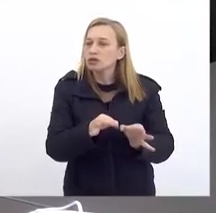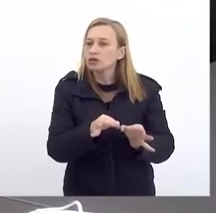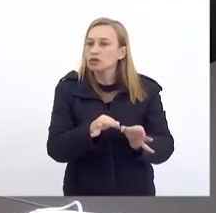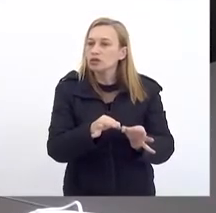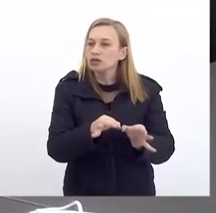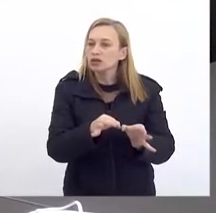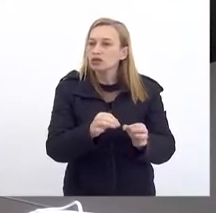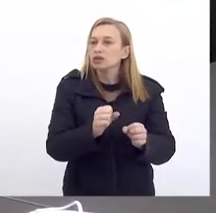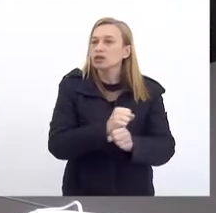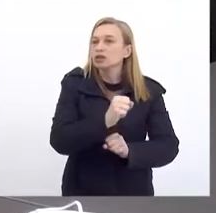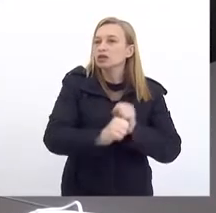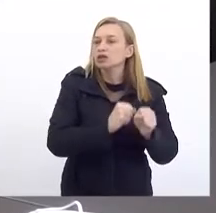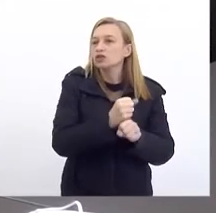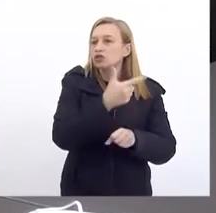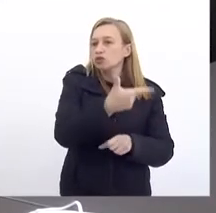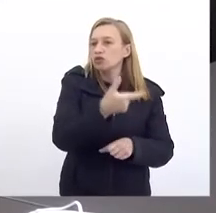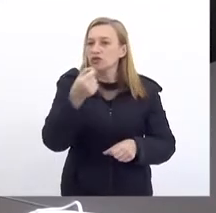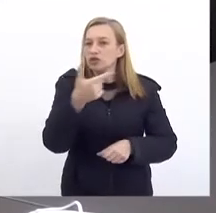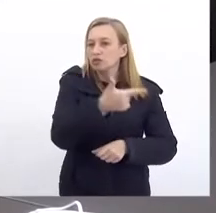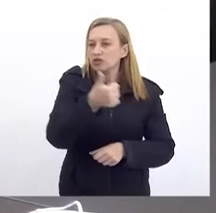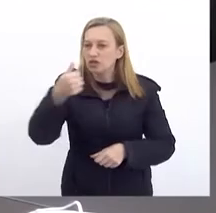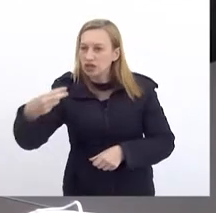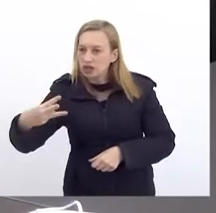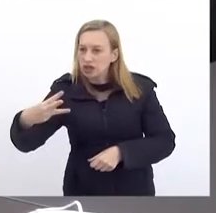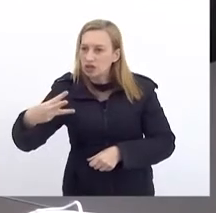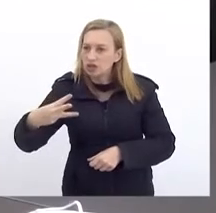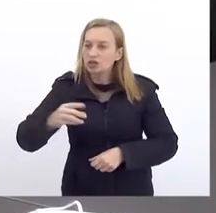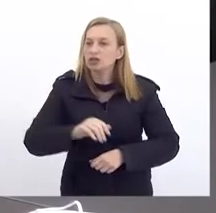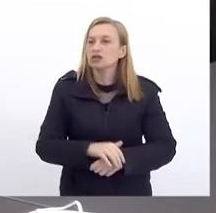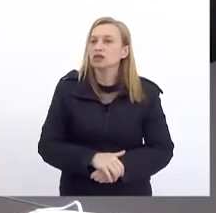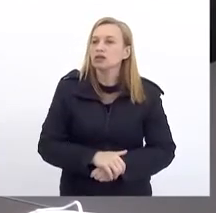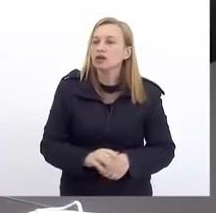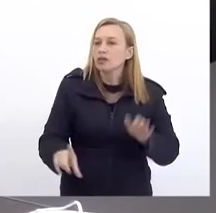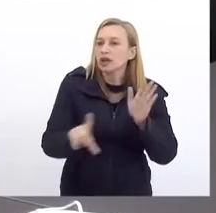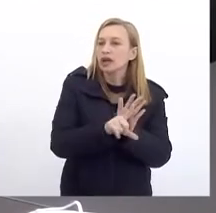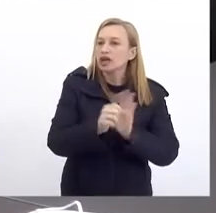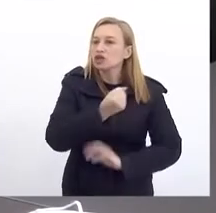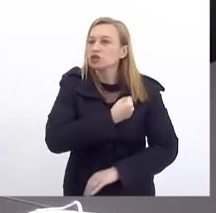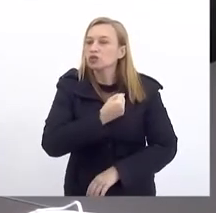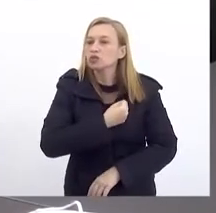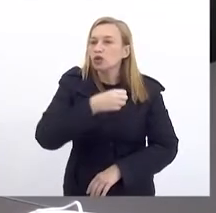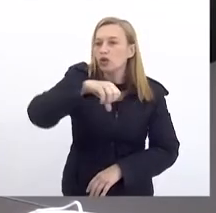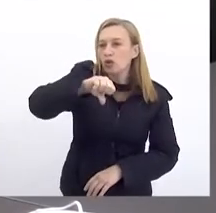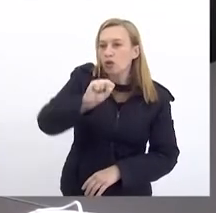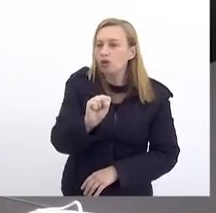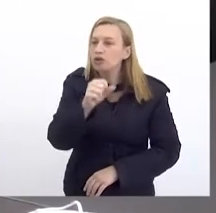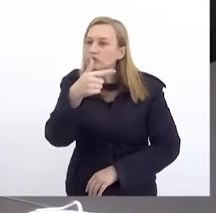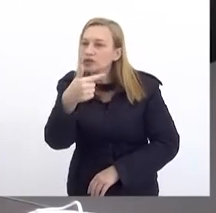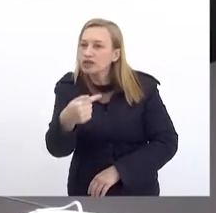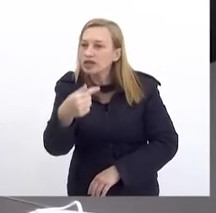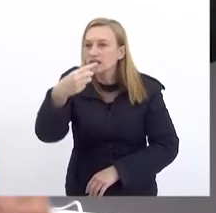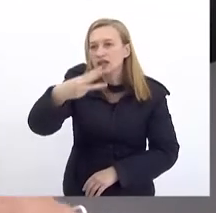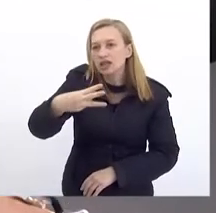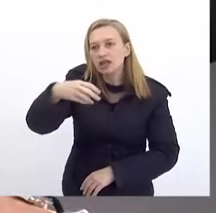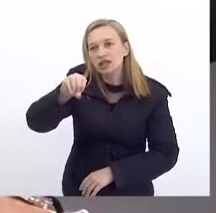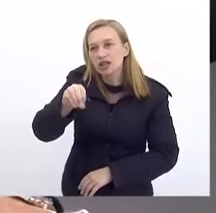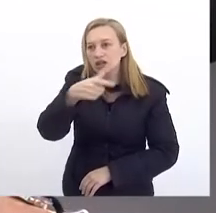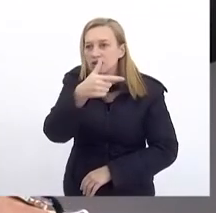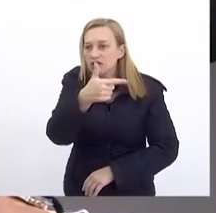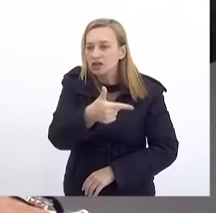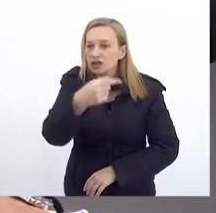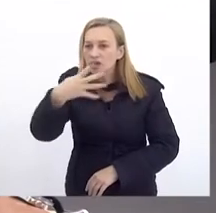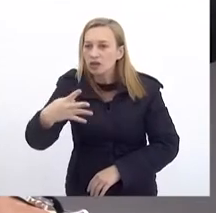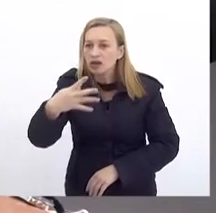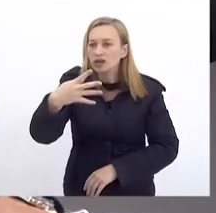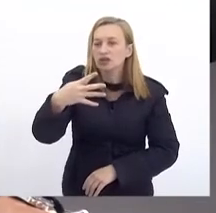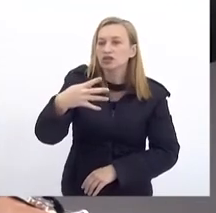2020-2023 instituído pela Lei nº 8730 de 24 de janeiro